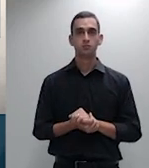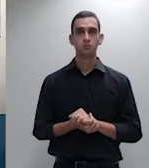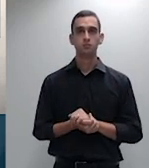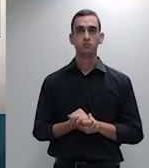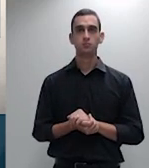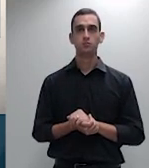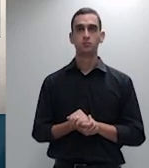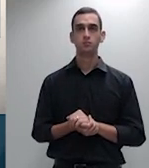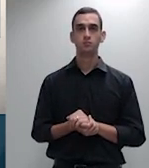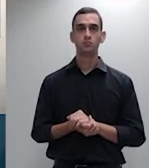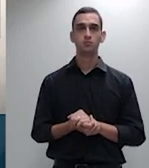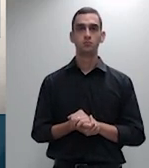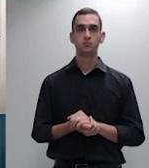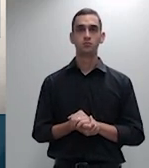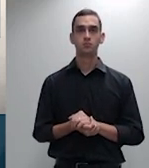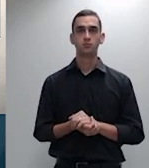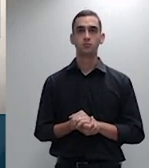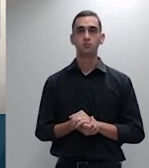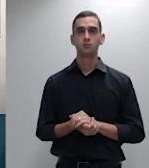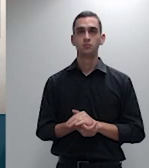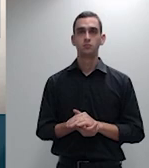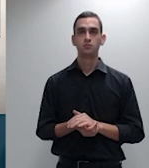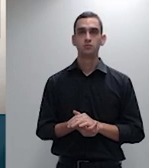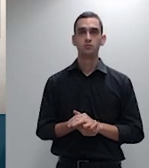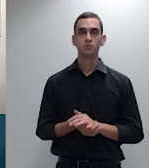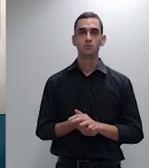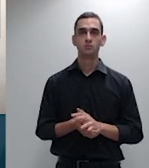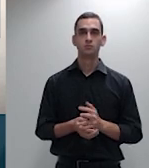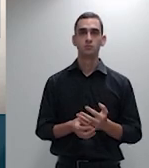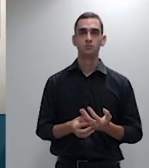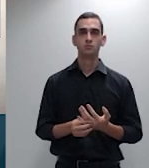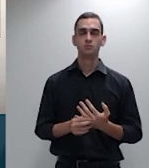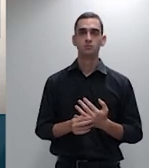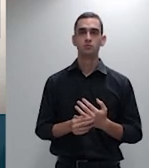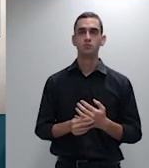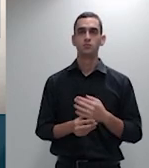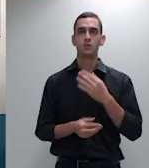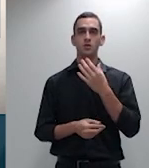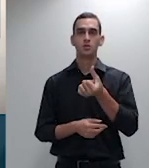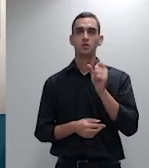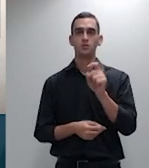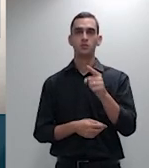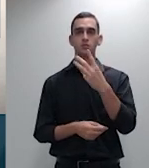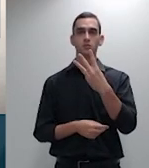6311 1311 benefício da os